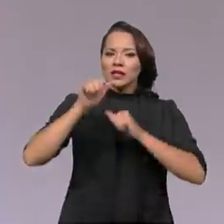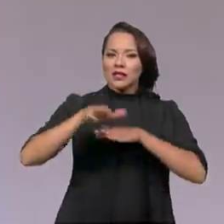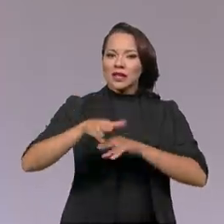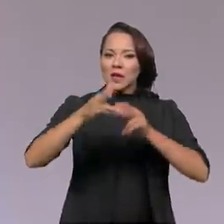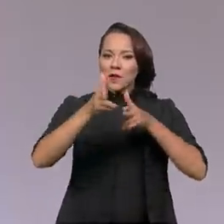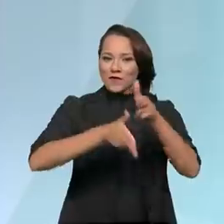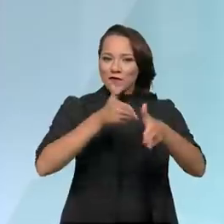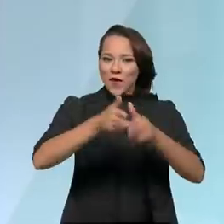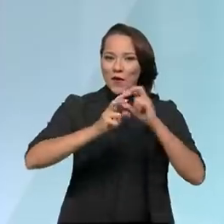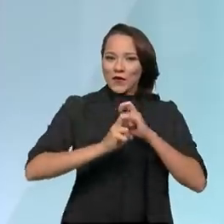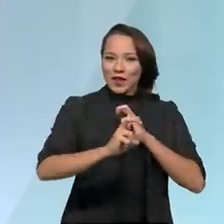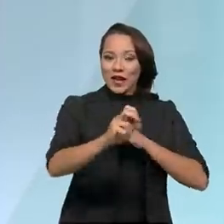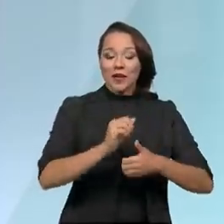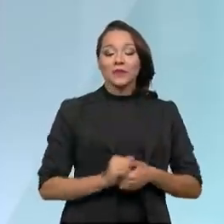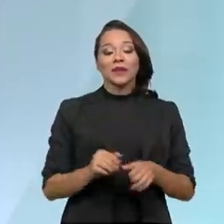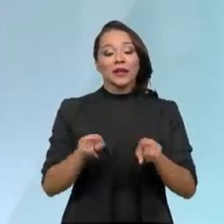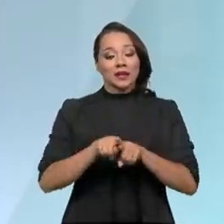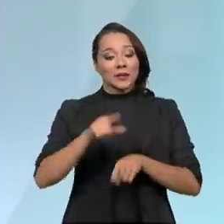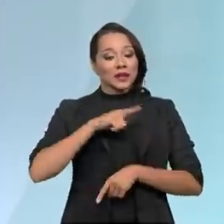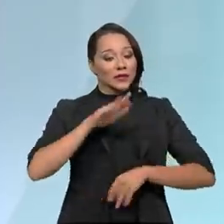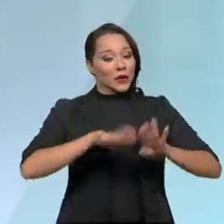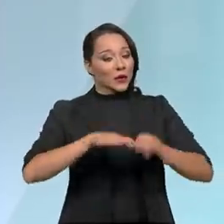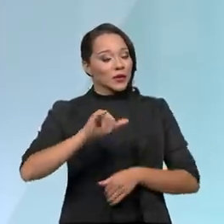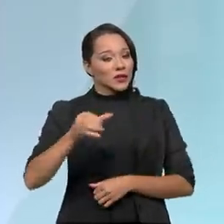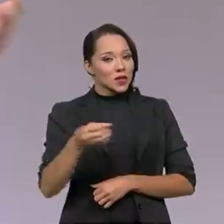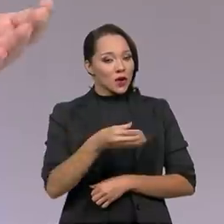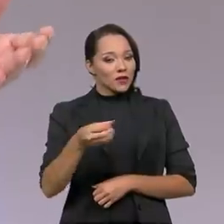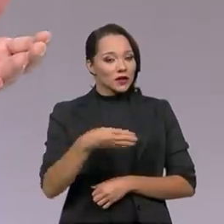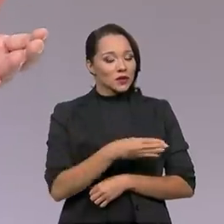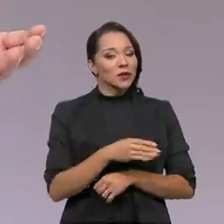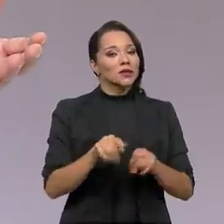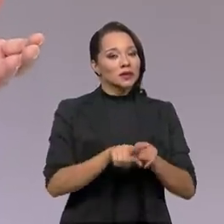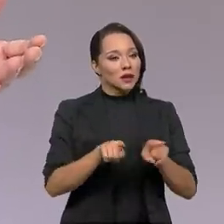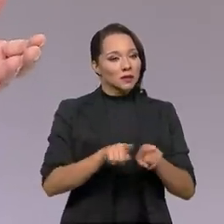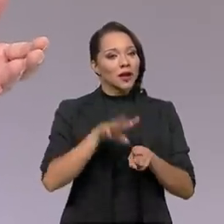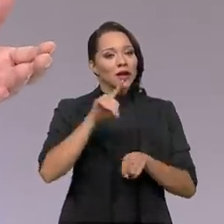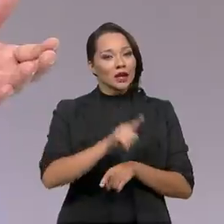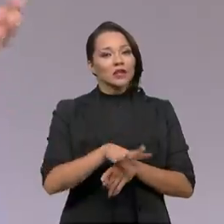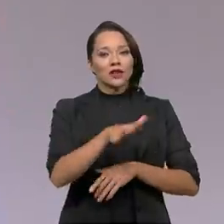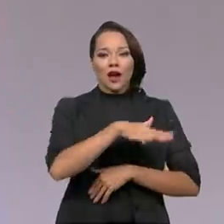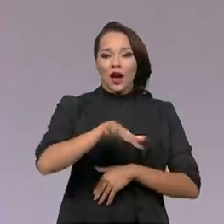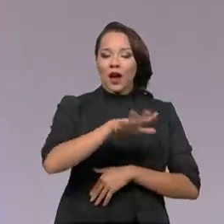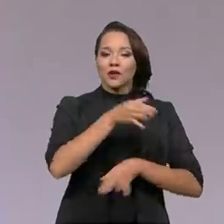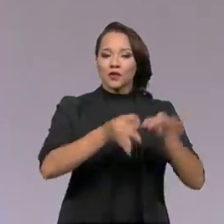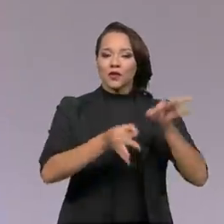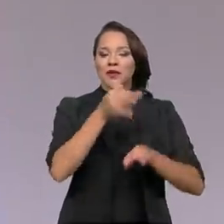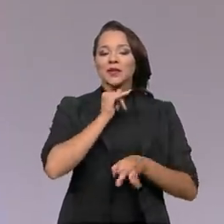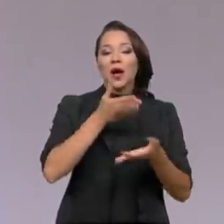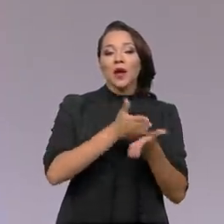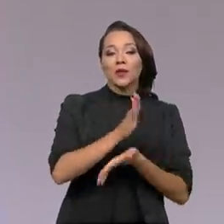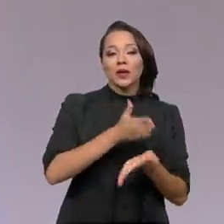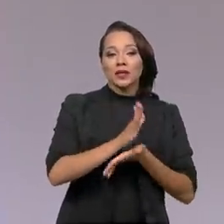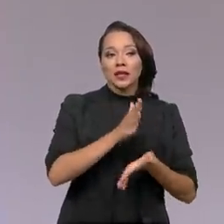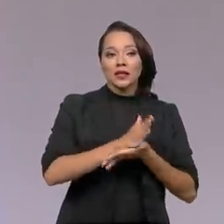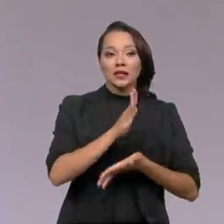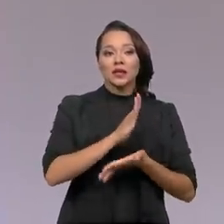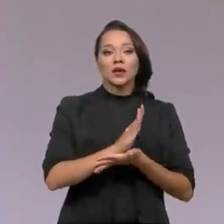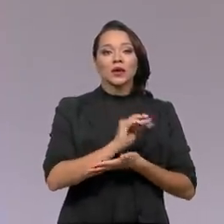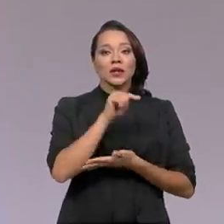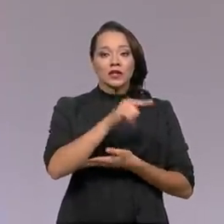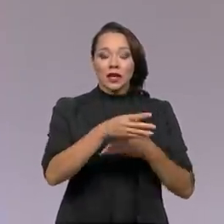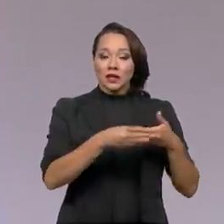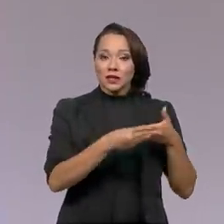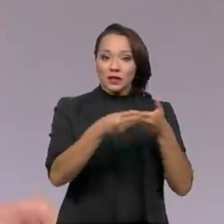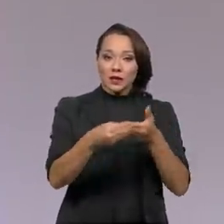ferroviário. E também houve algumas inovações ali, até em termos de instrumentos jurídicos, como a autorização sendo